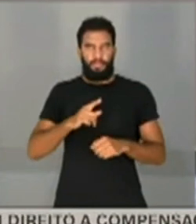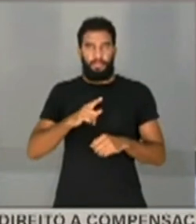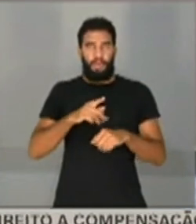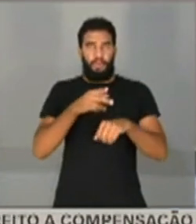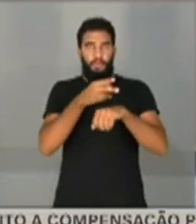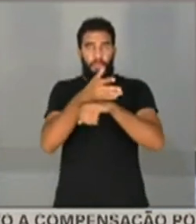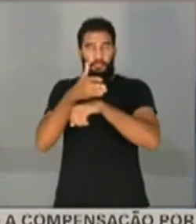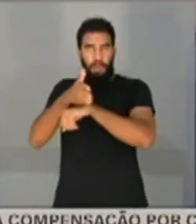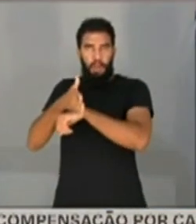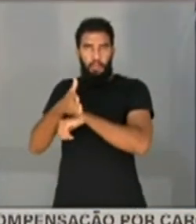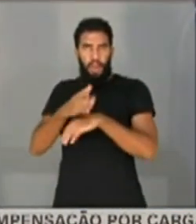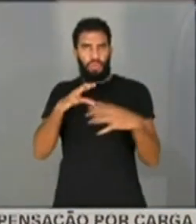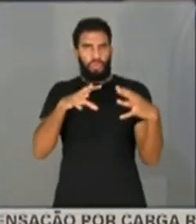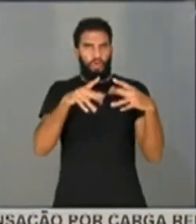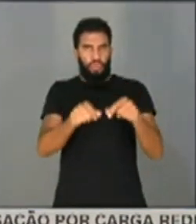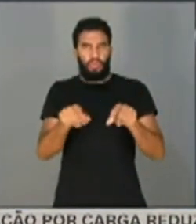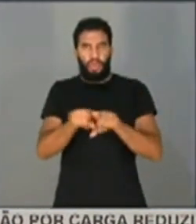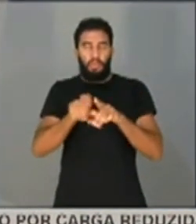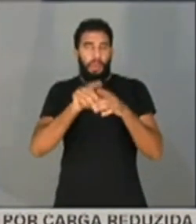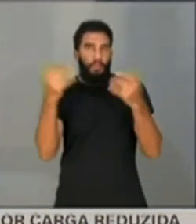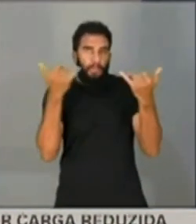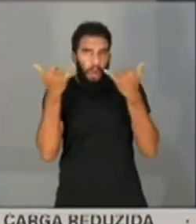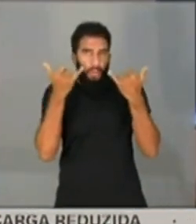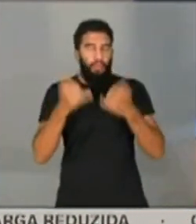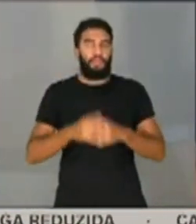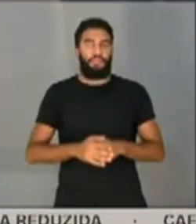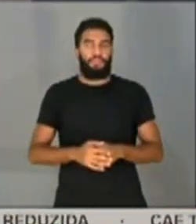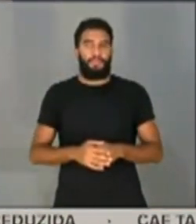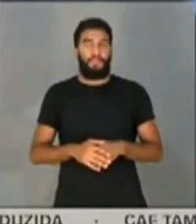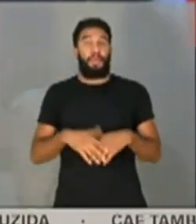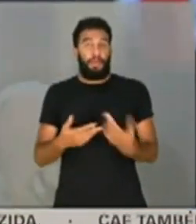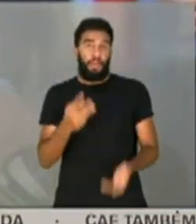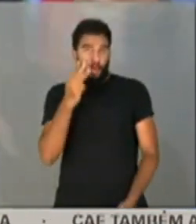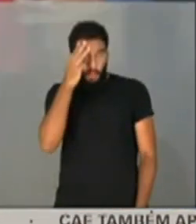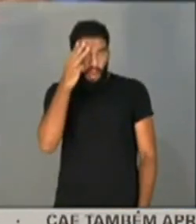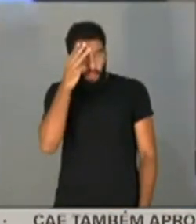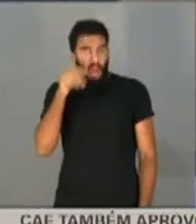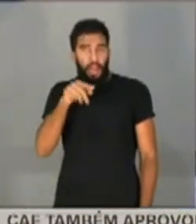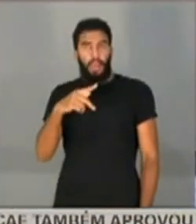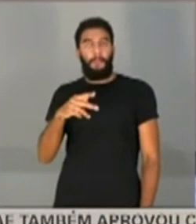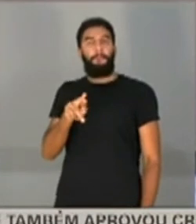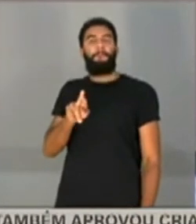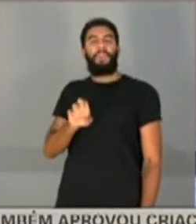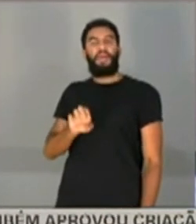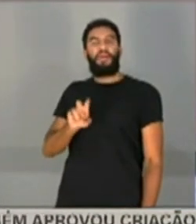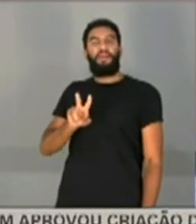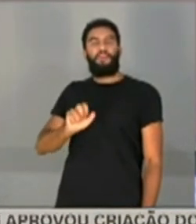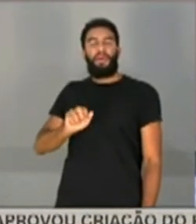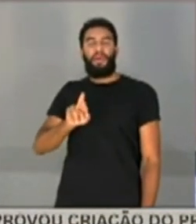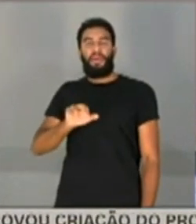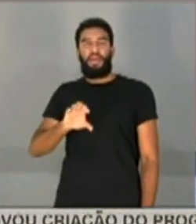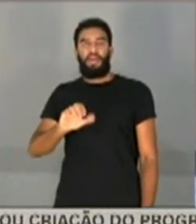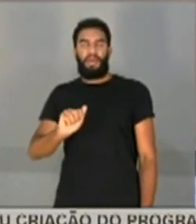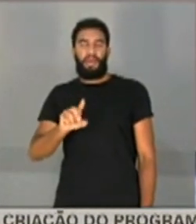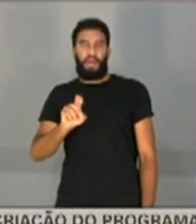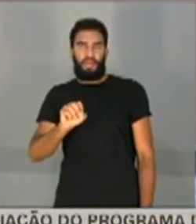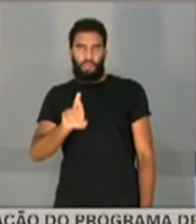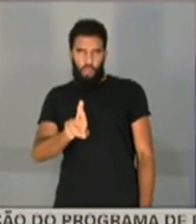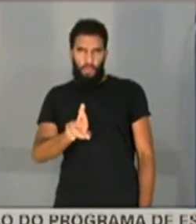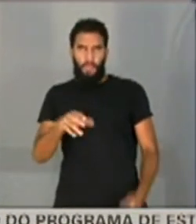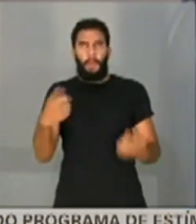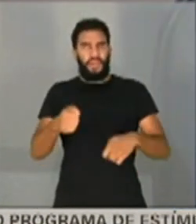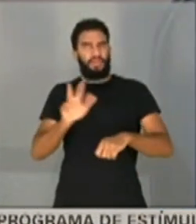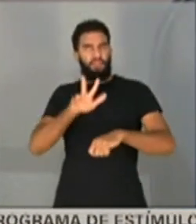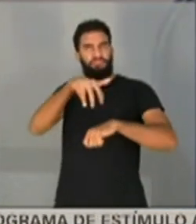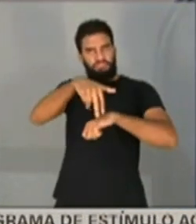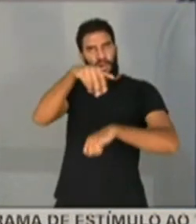isso e a todas essas informações. Então o Wagner Rosário é um prevaricador. Tem que vir aqui mesmo,